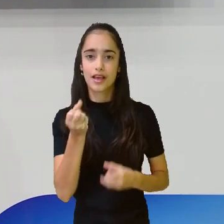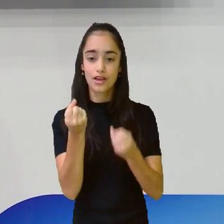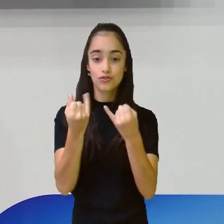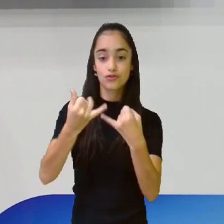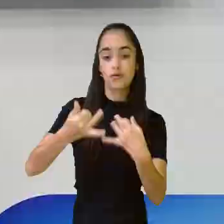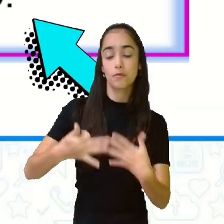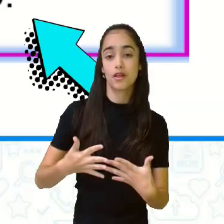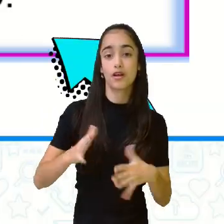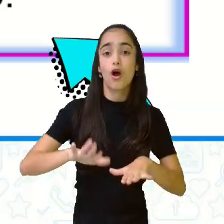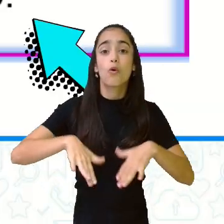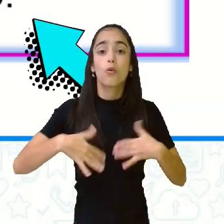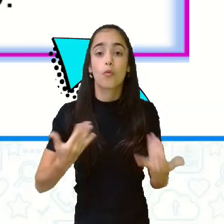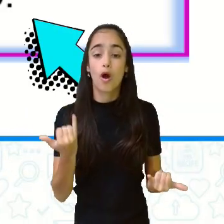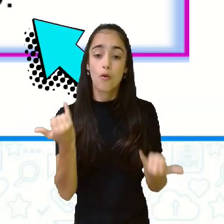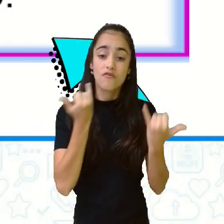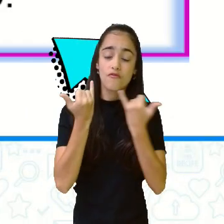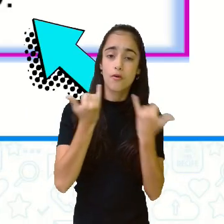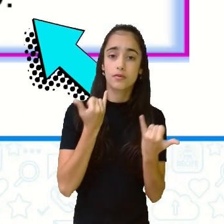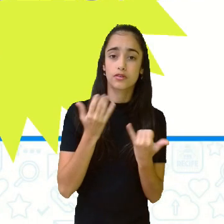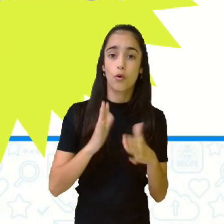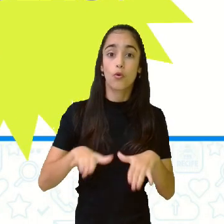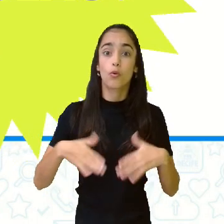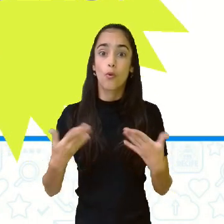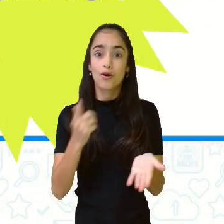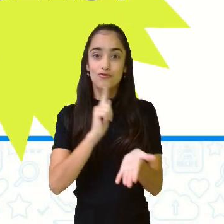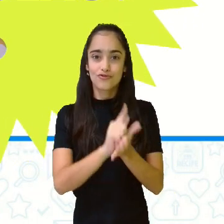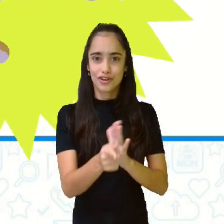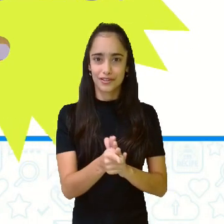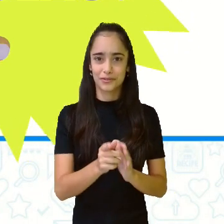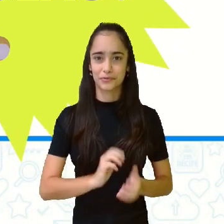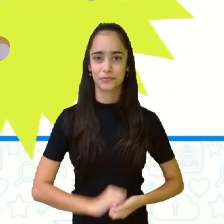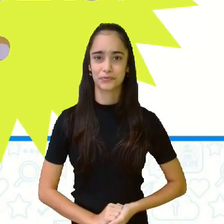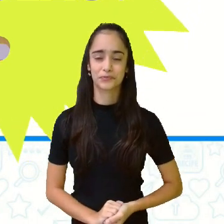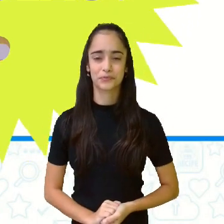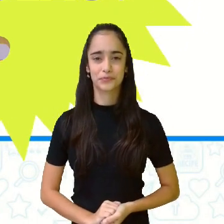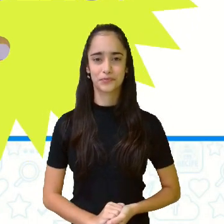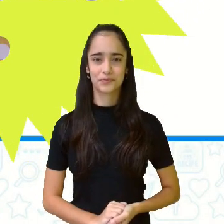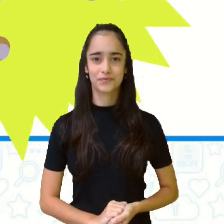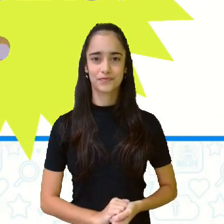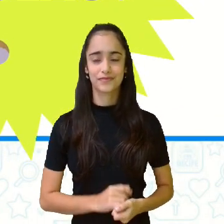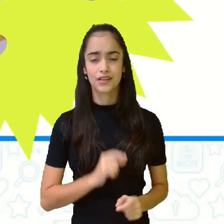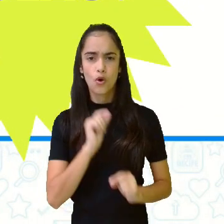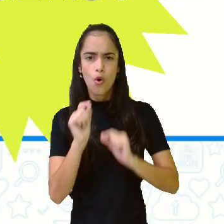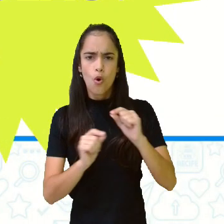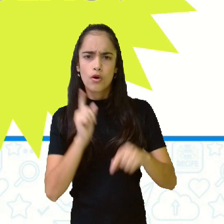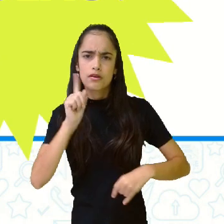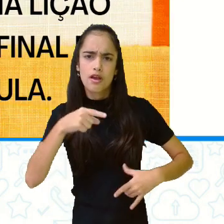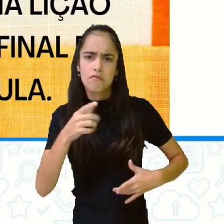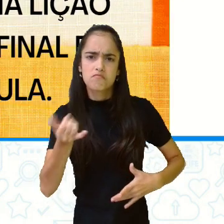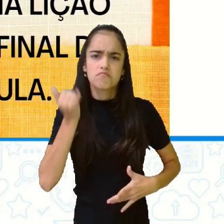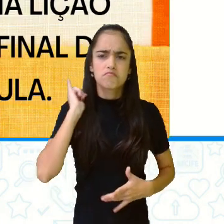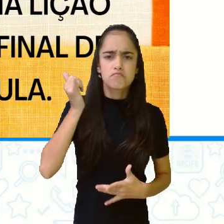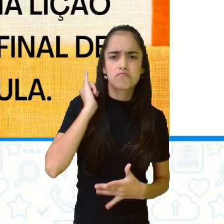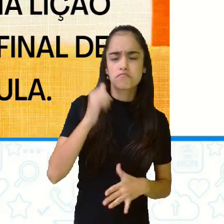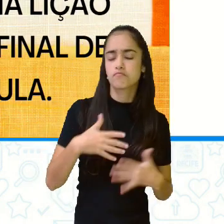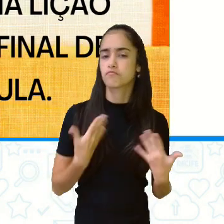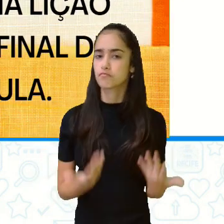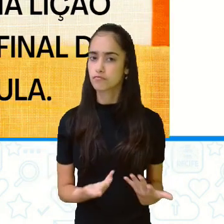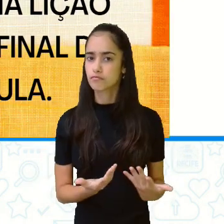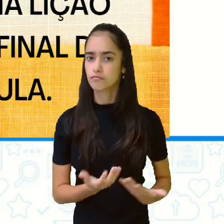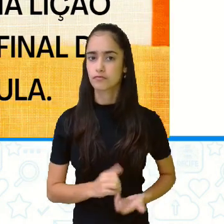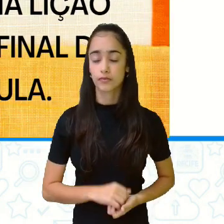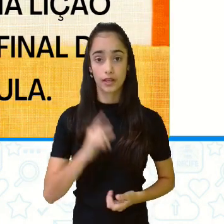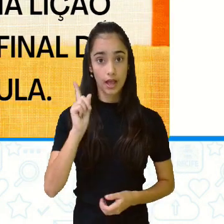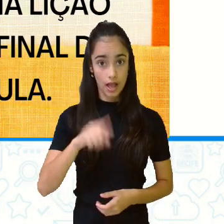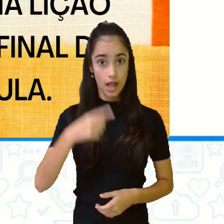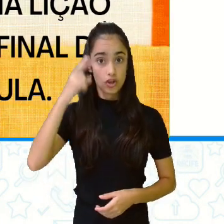a informação, qual é o gênero dele. O que são as fábulas? São